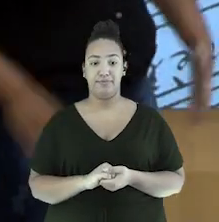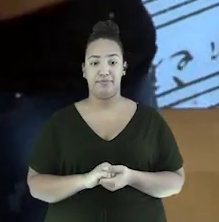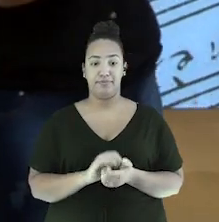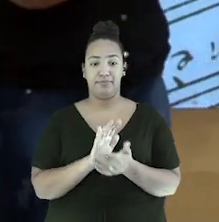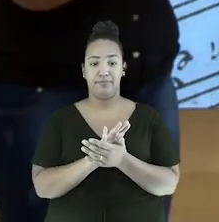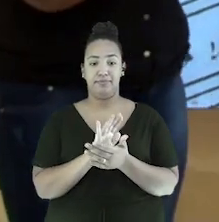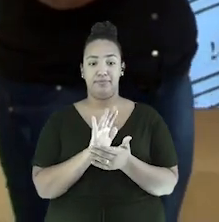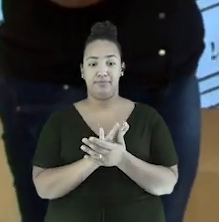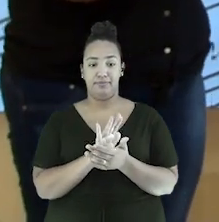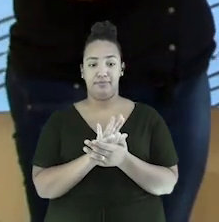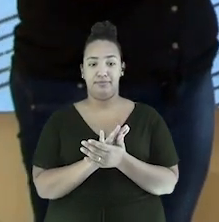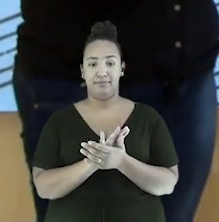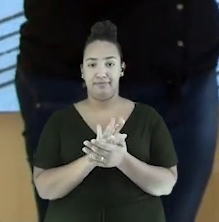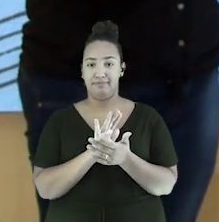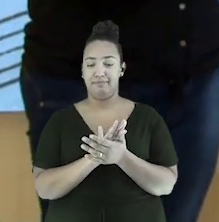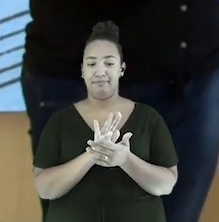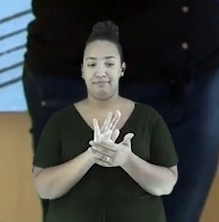bate!